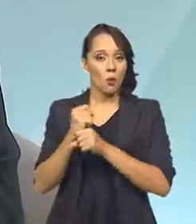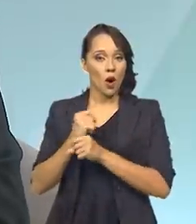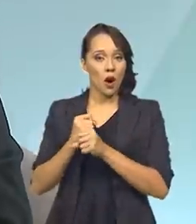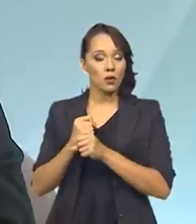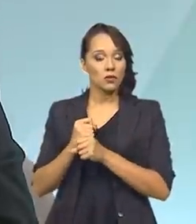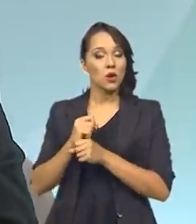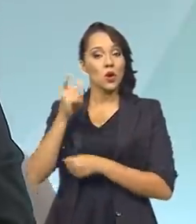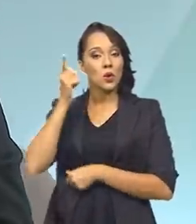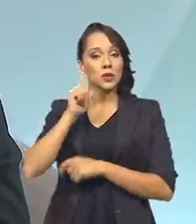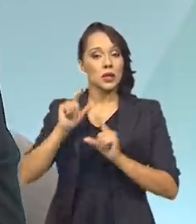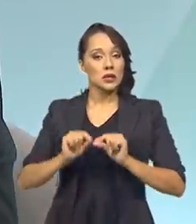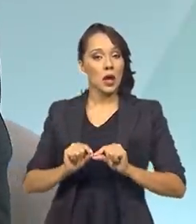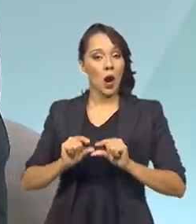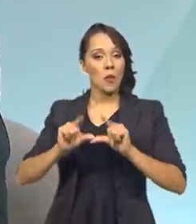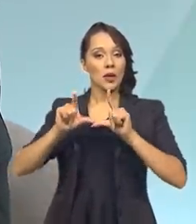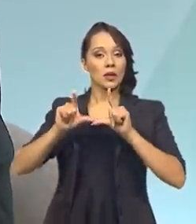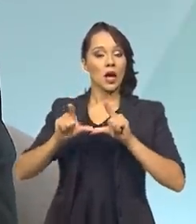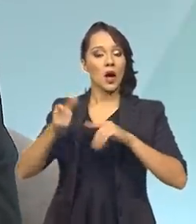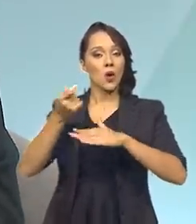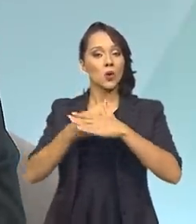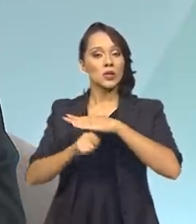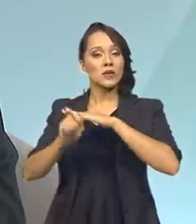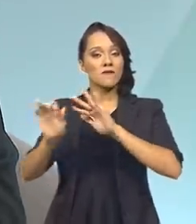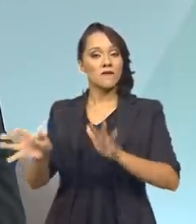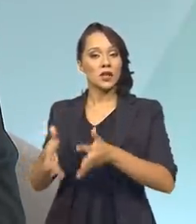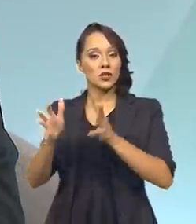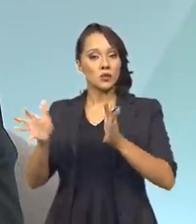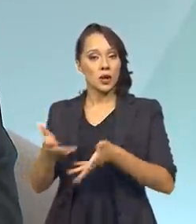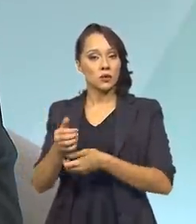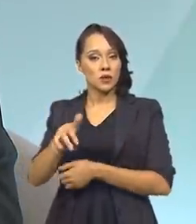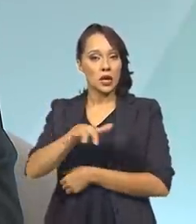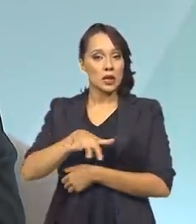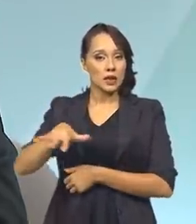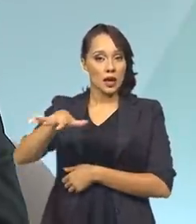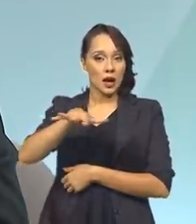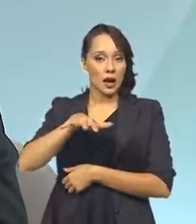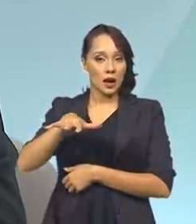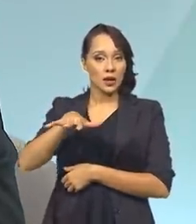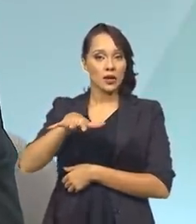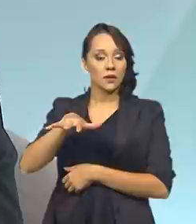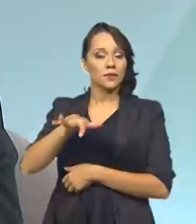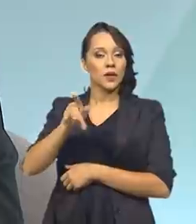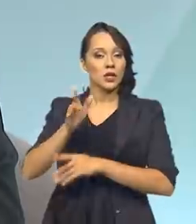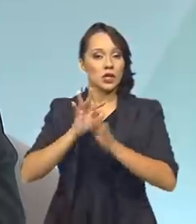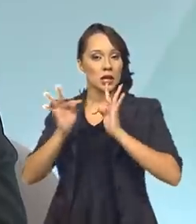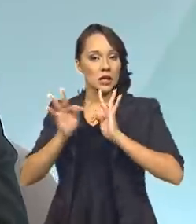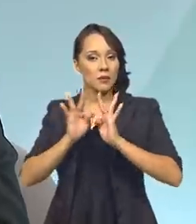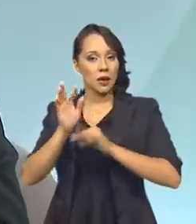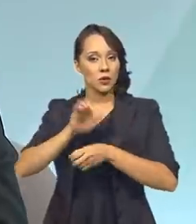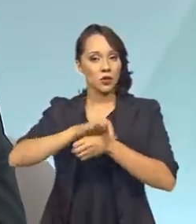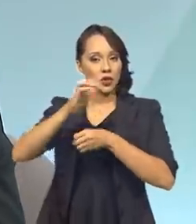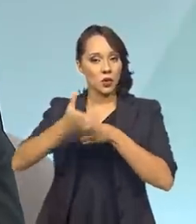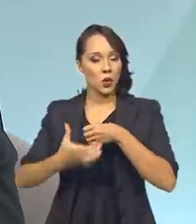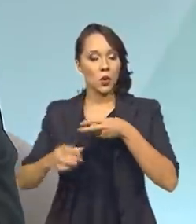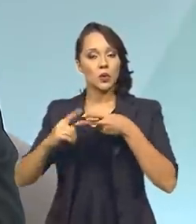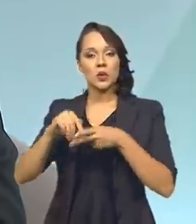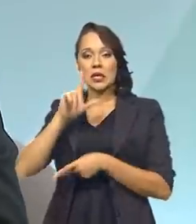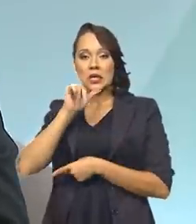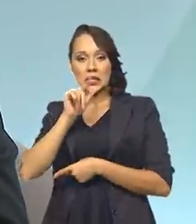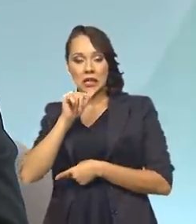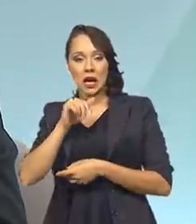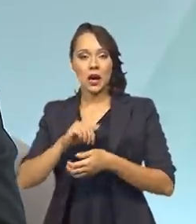nós aumentássemos os investimentos em tratamento de esgoto e de água no país